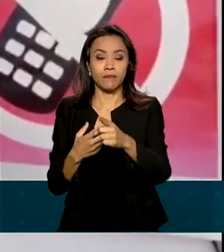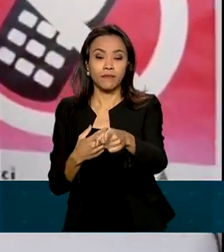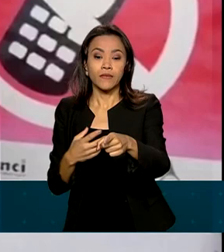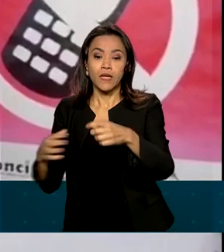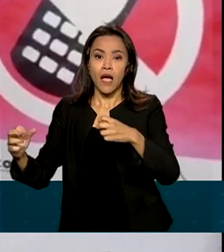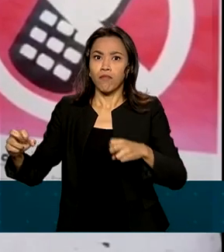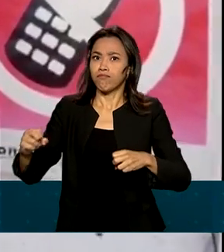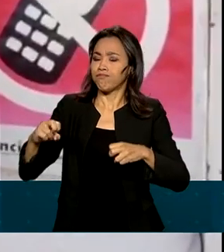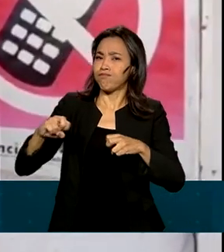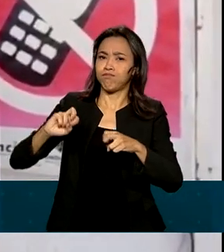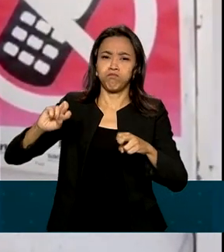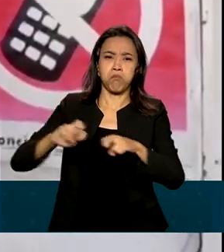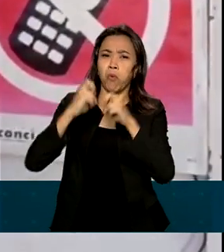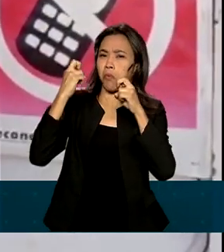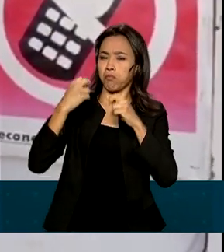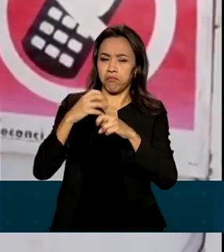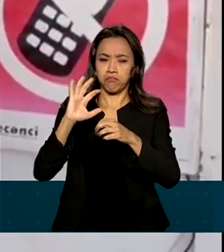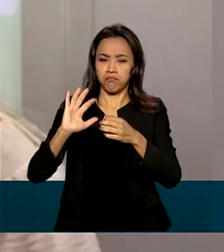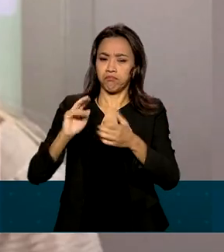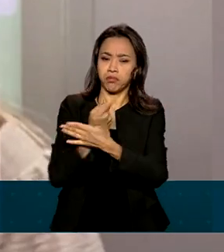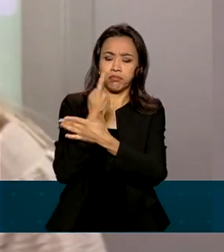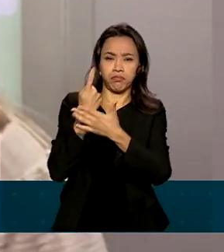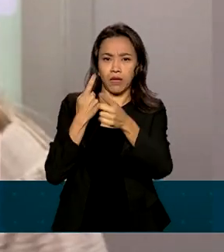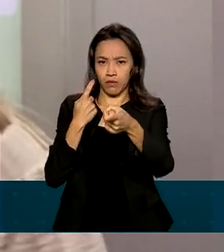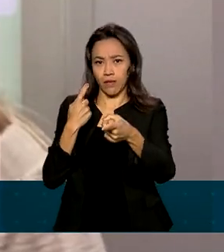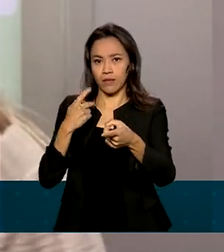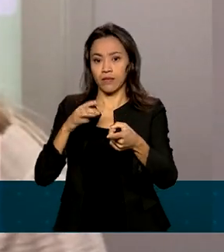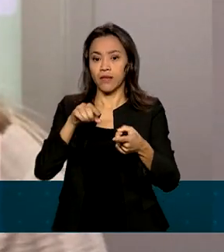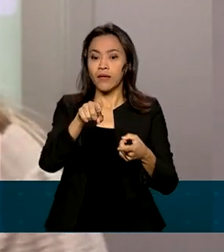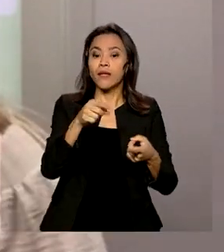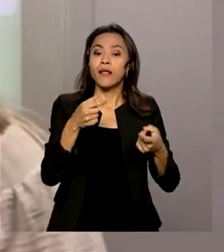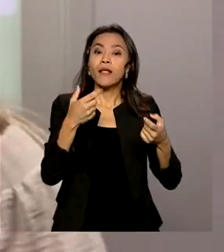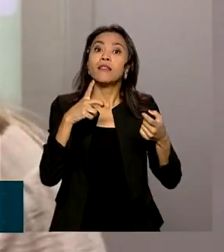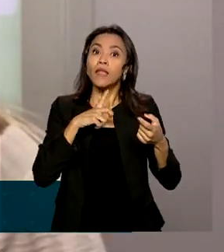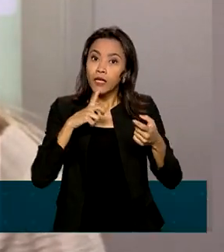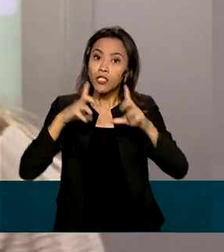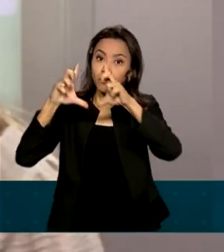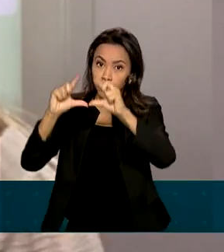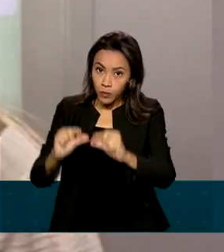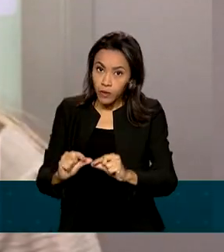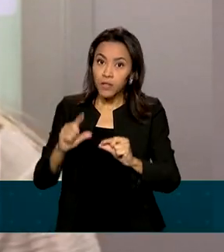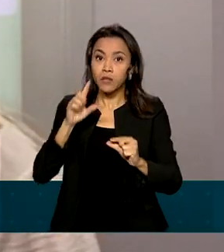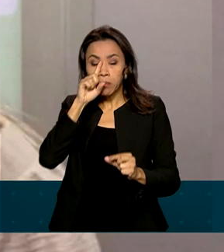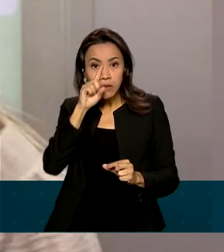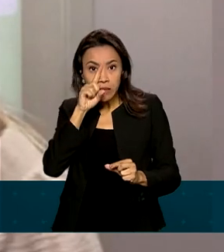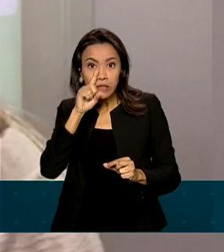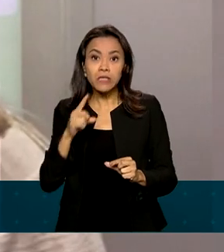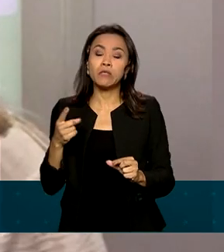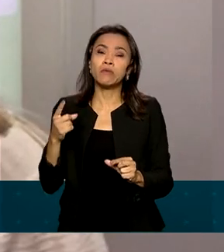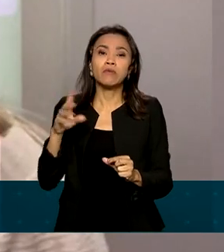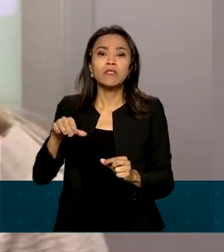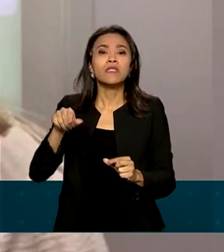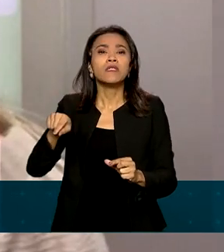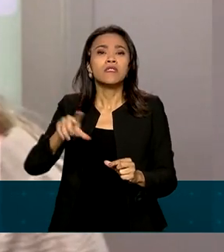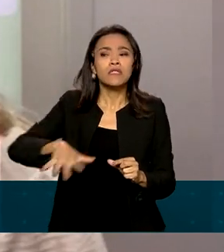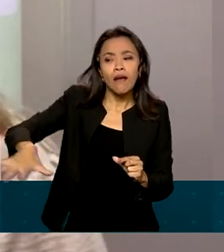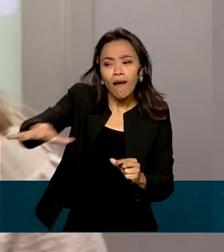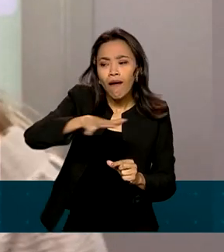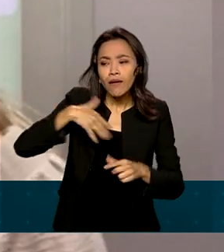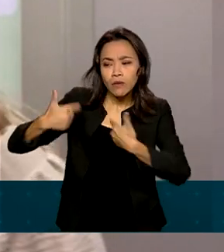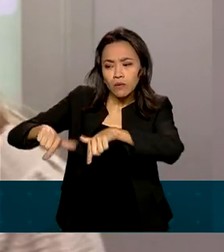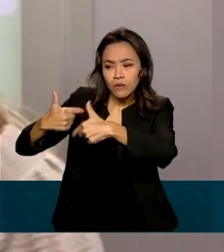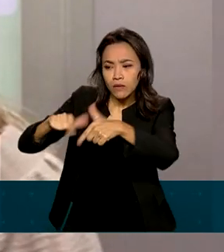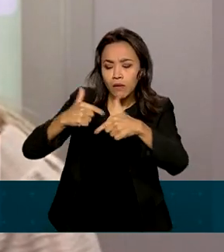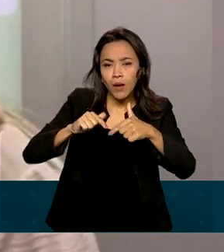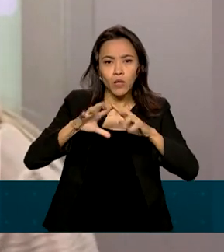reduzir as ocorrências no setor. A construção civil tem diminuído o índice de acidentes de trabalho em função de tudo o que